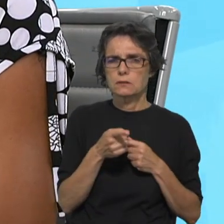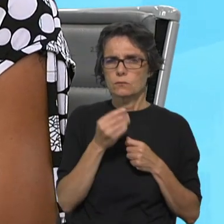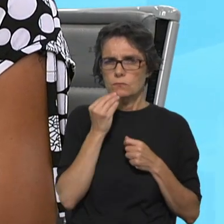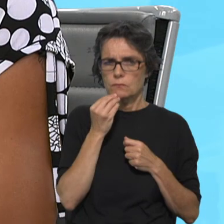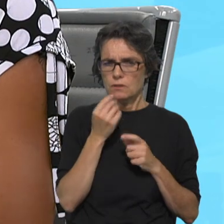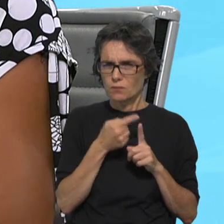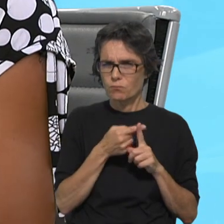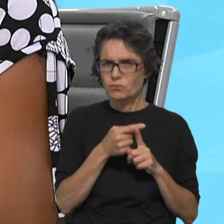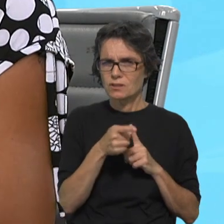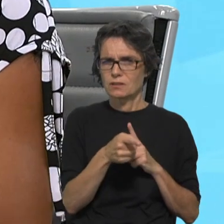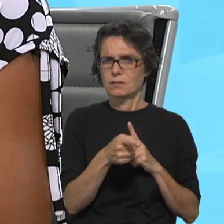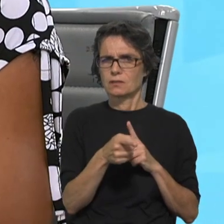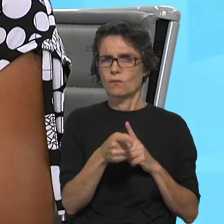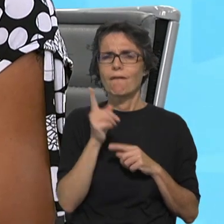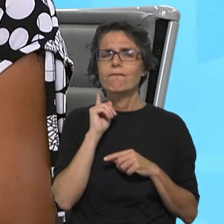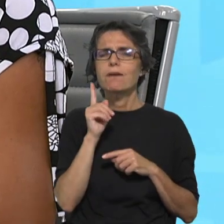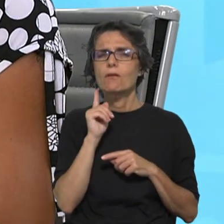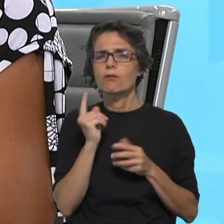para a questão dos valores,